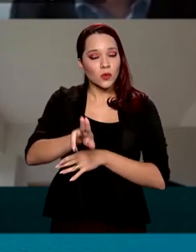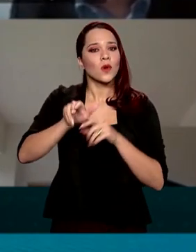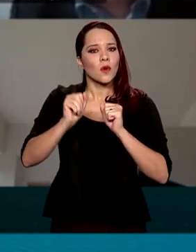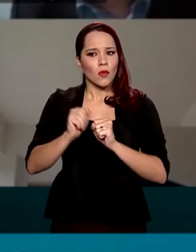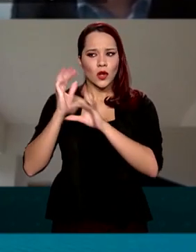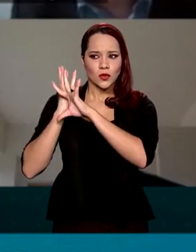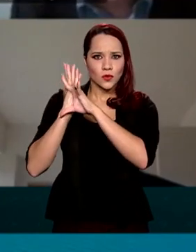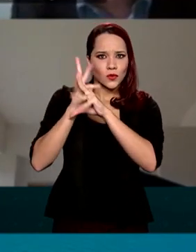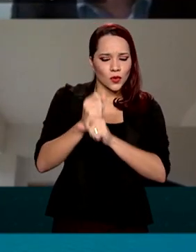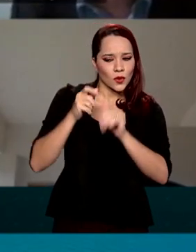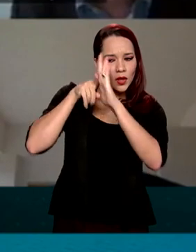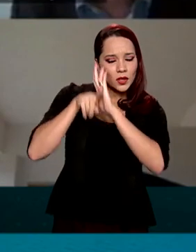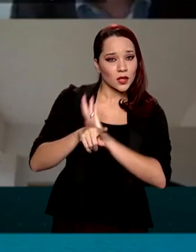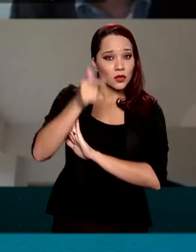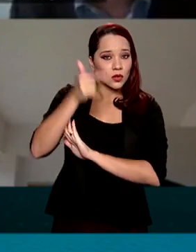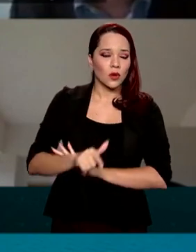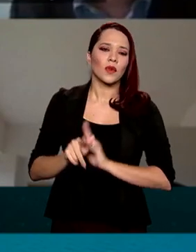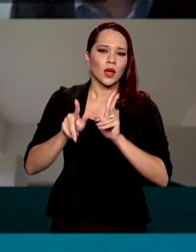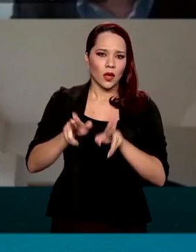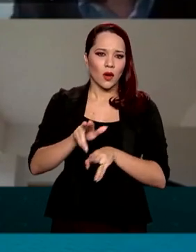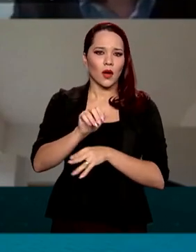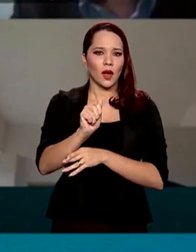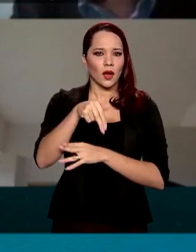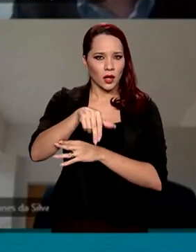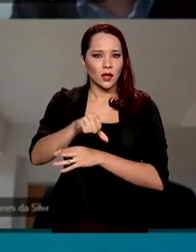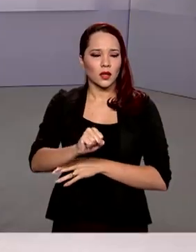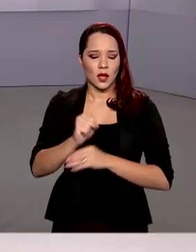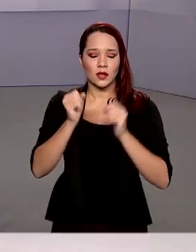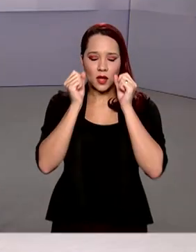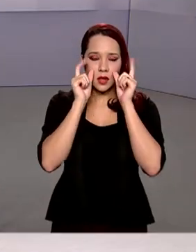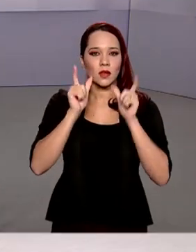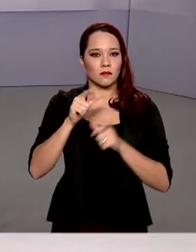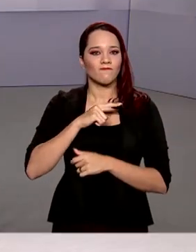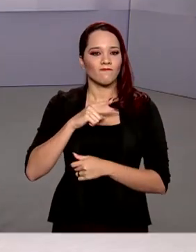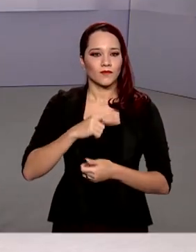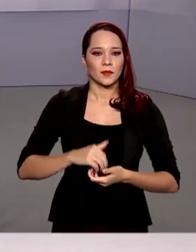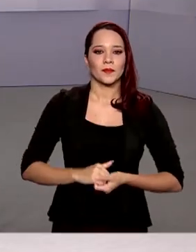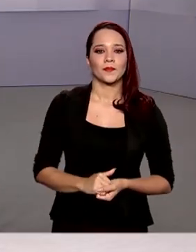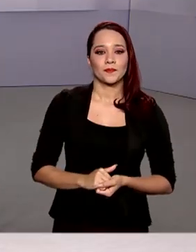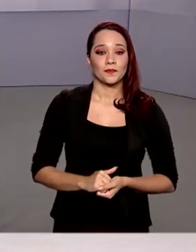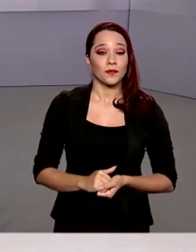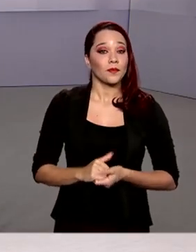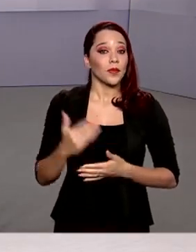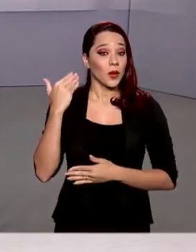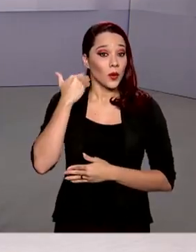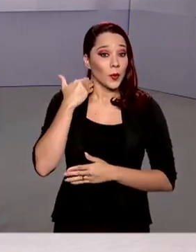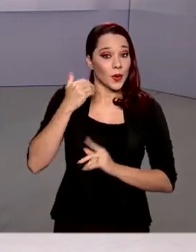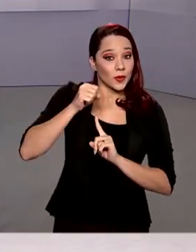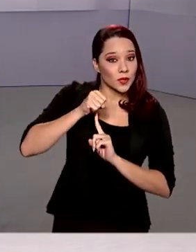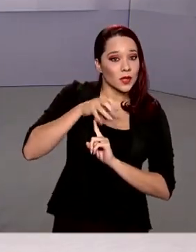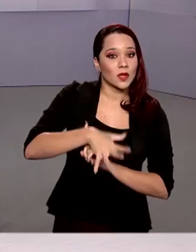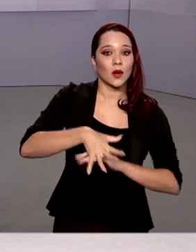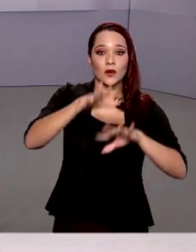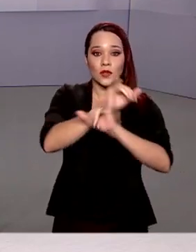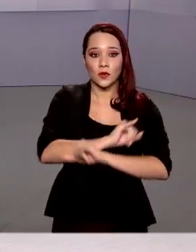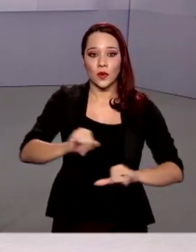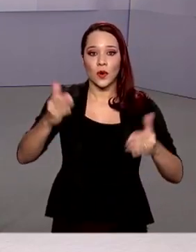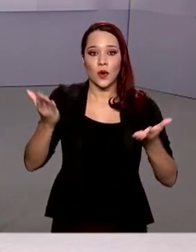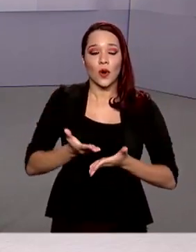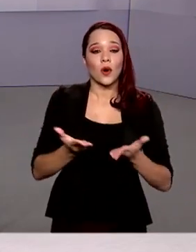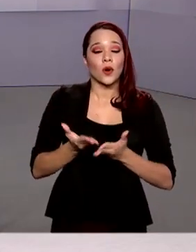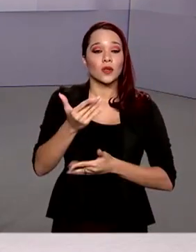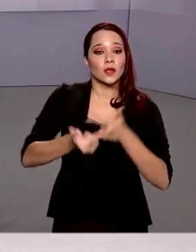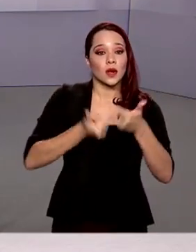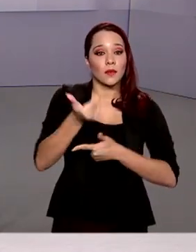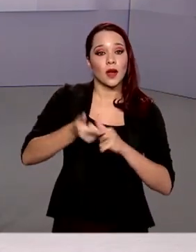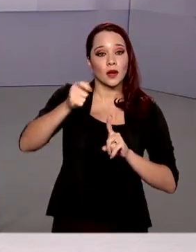revistas. Situação esta que a ANS permanece atenta. E o Banco Central divulgou o índice de atividade